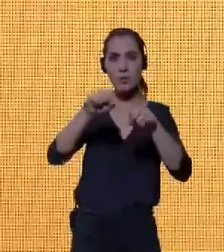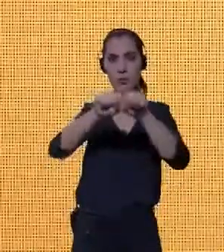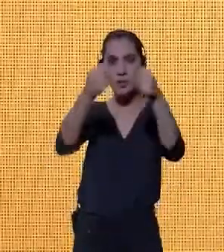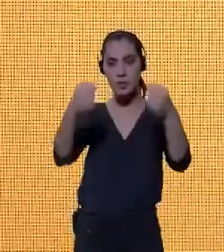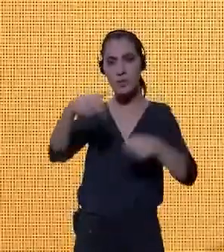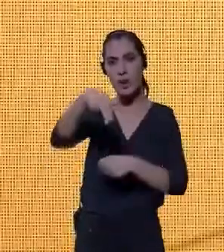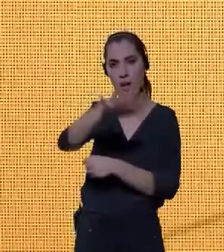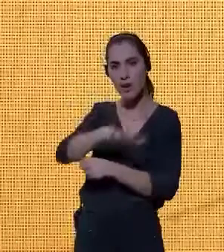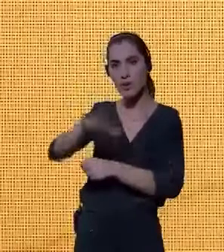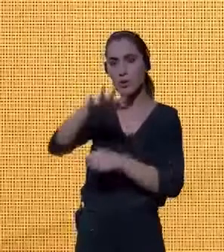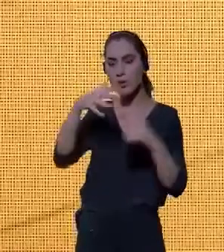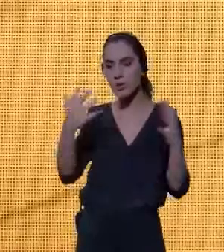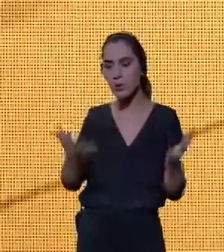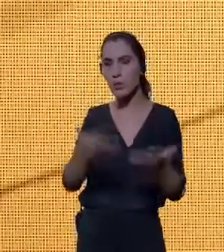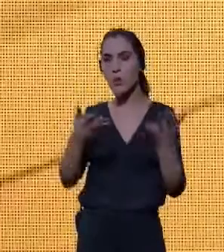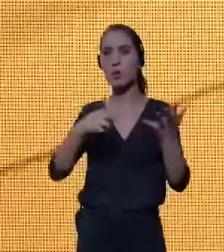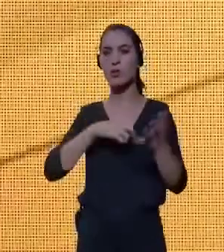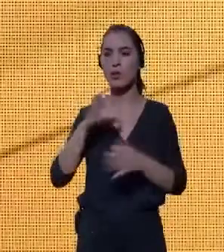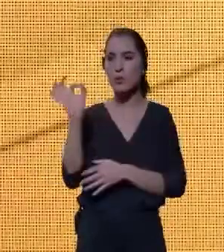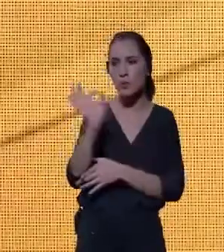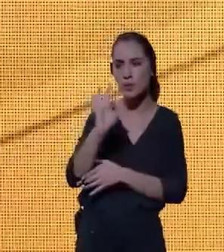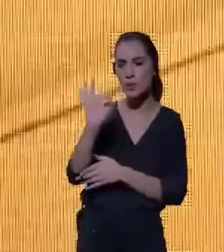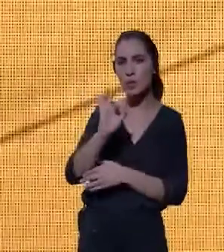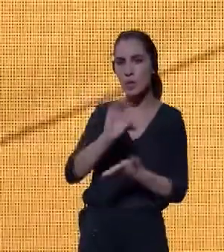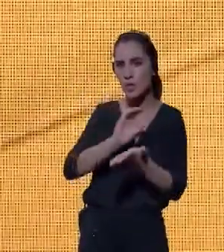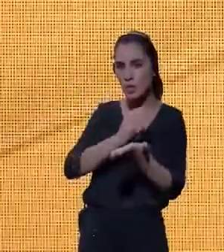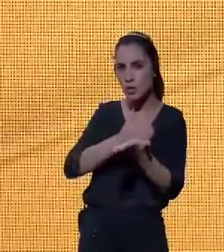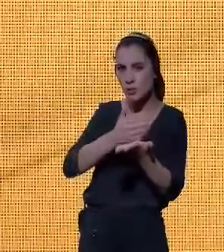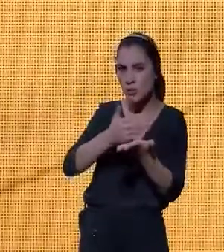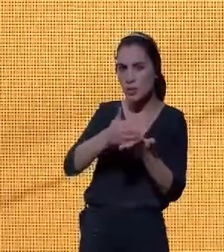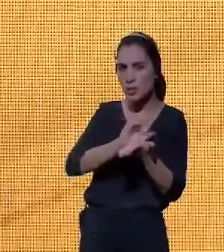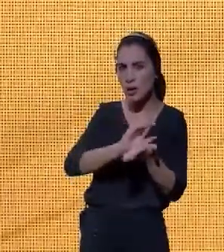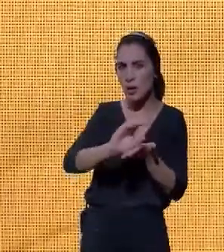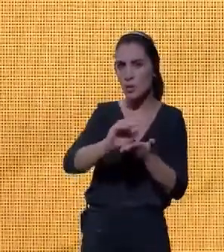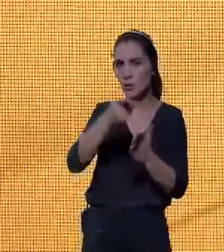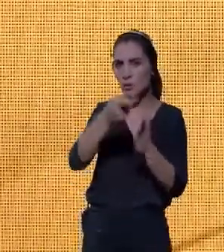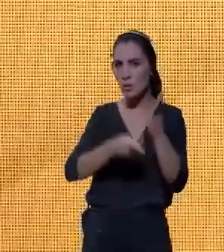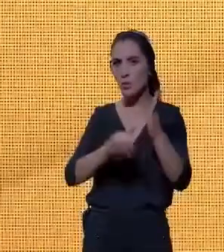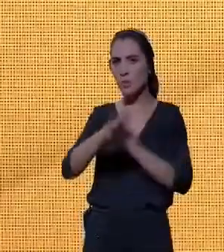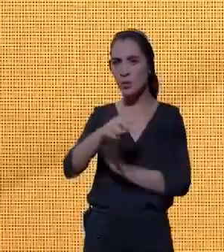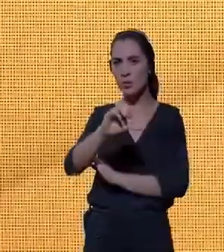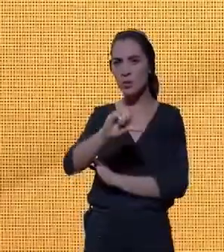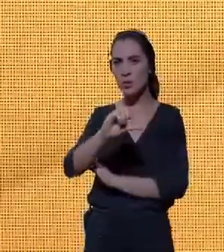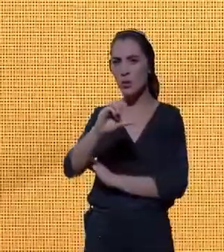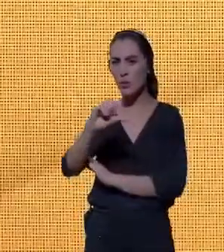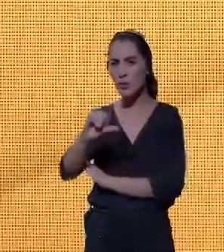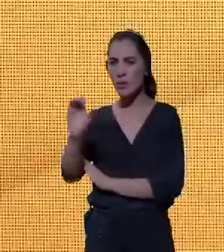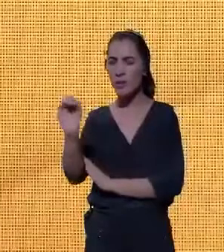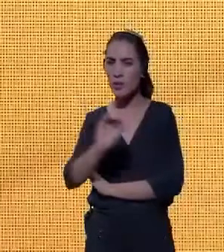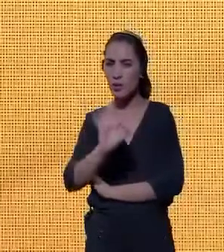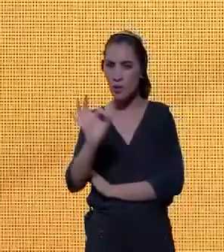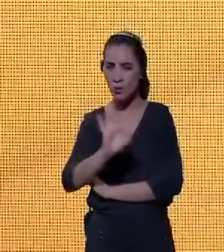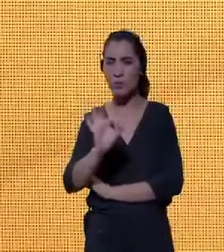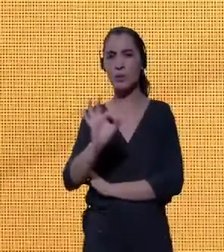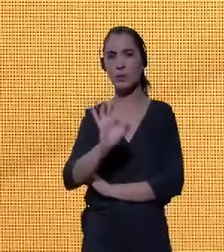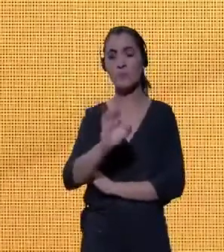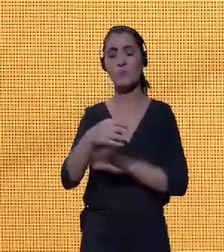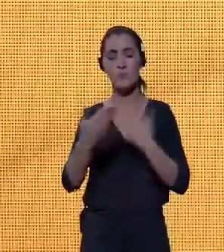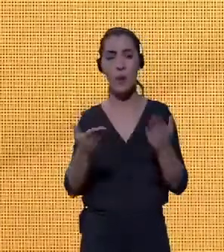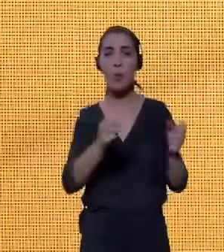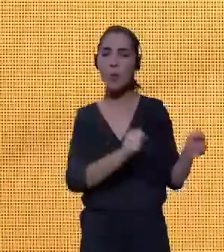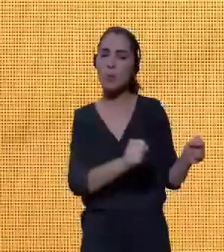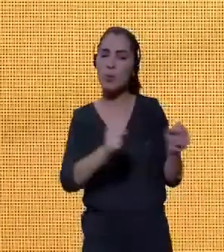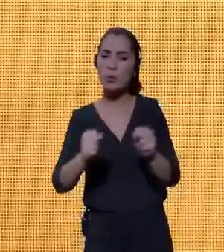há uma taxa de financiamento de projetos de aproximadamente 99%. Portanto, o poder